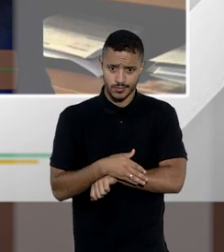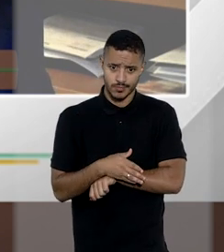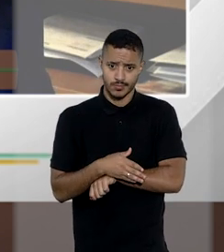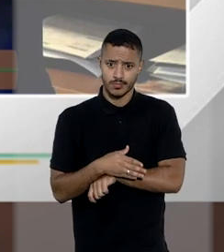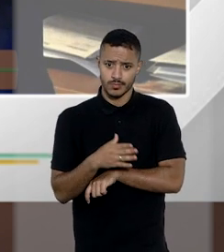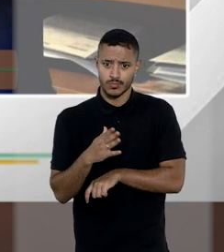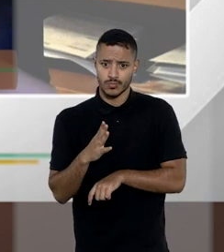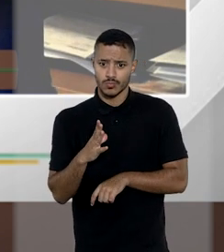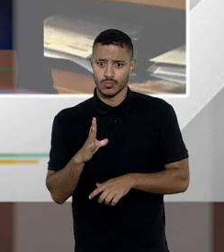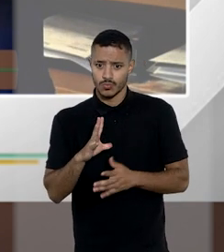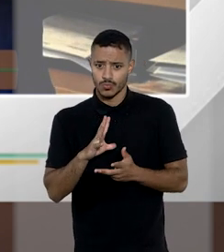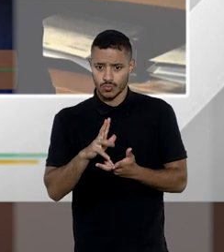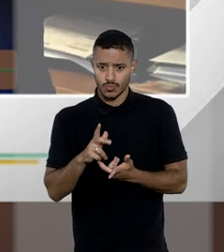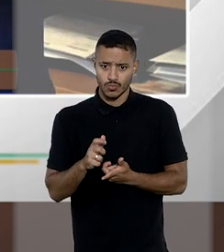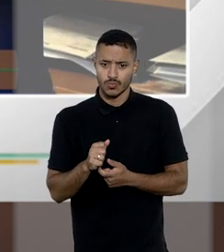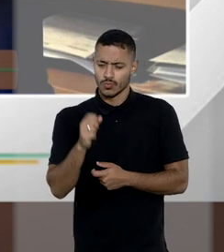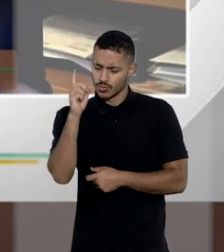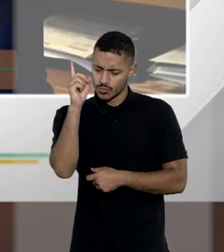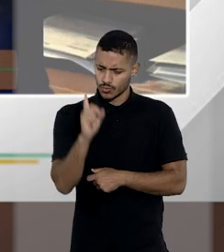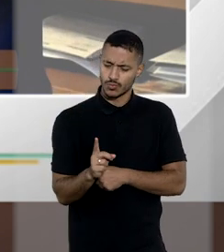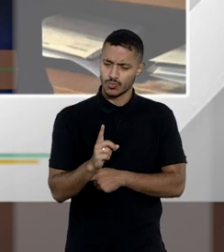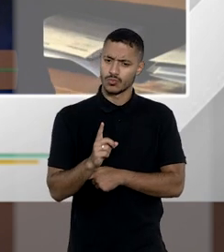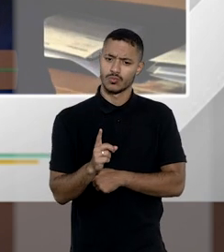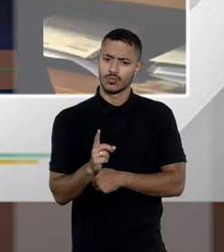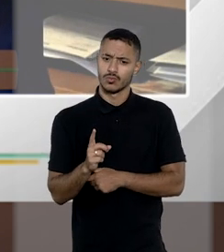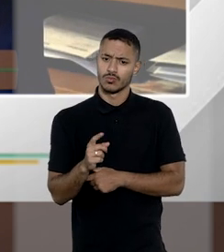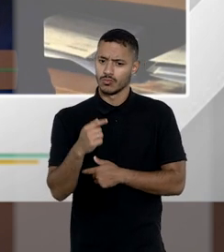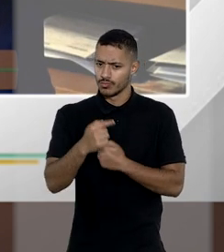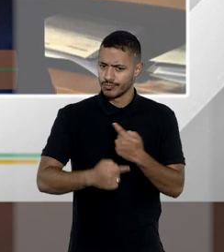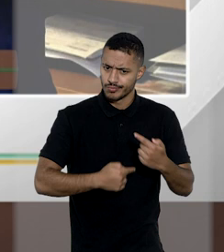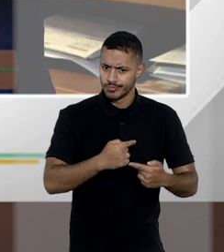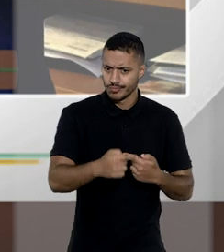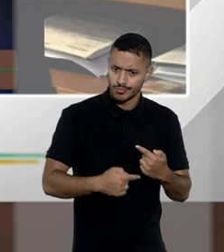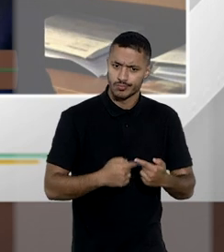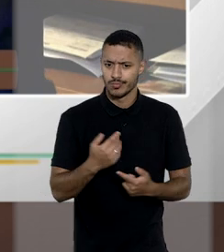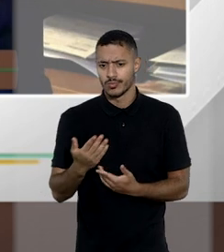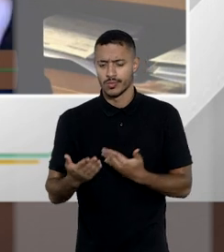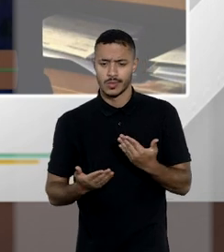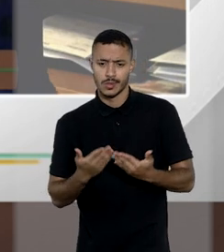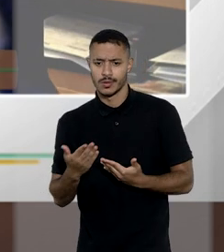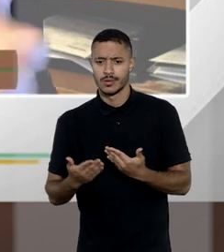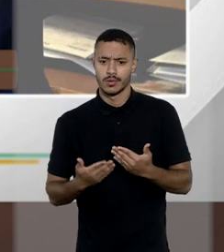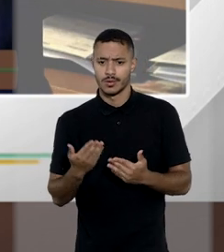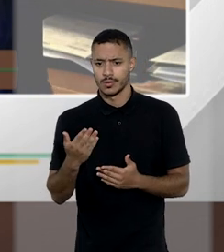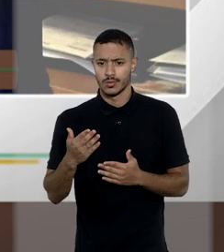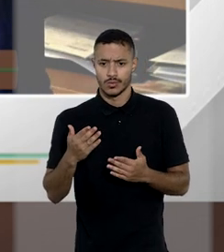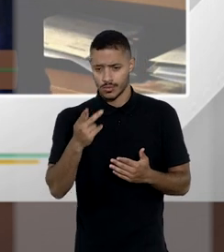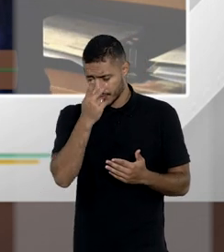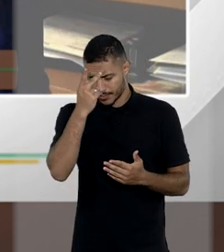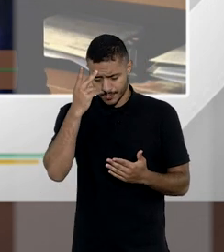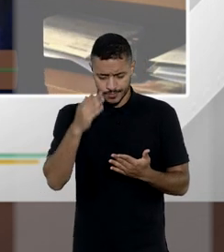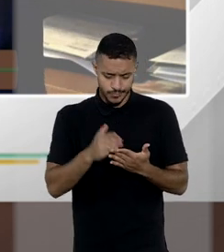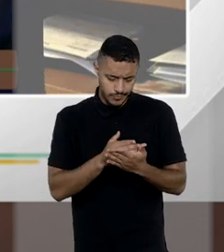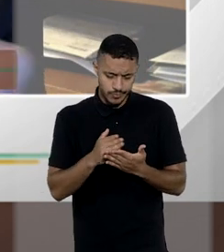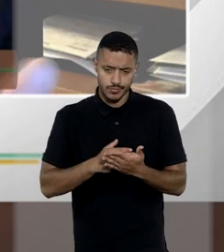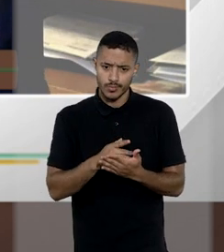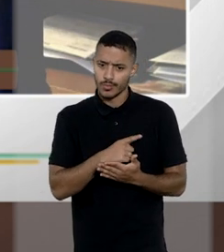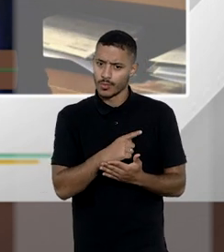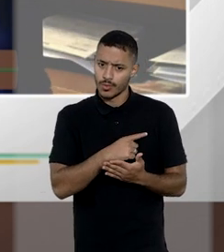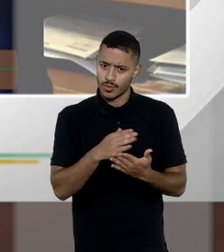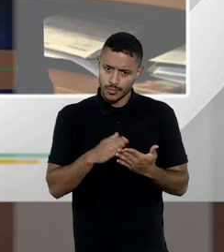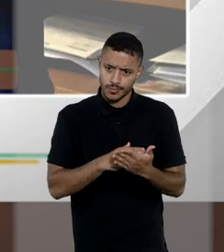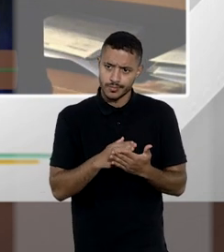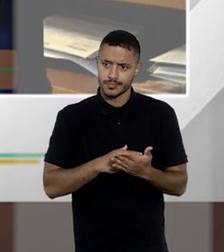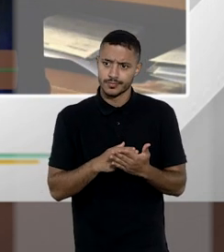ingressar no mundo do direito no mundo do direito sucessório até às vezes um autor de livros ele tem os